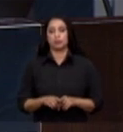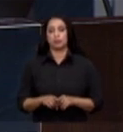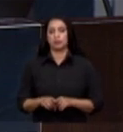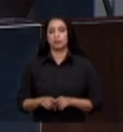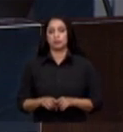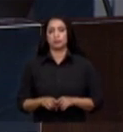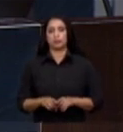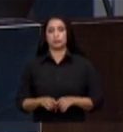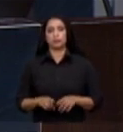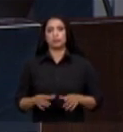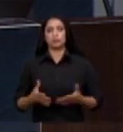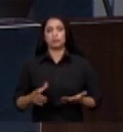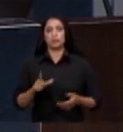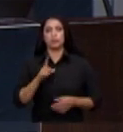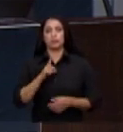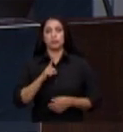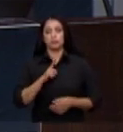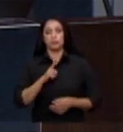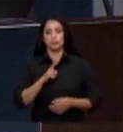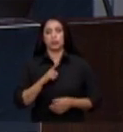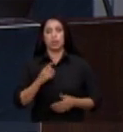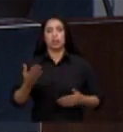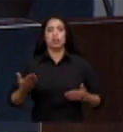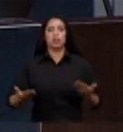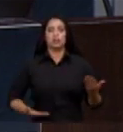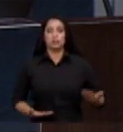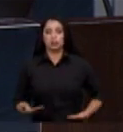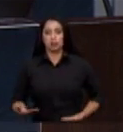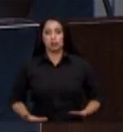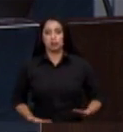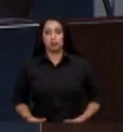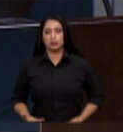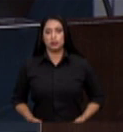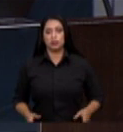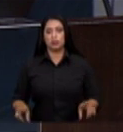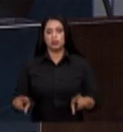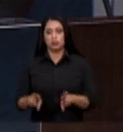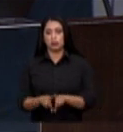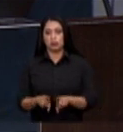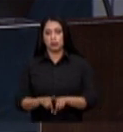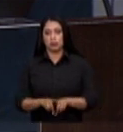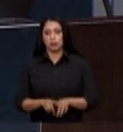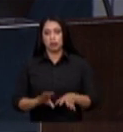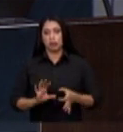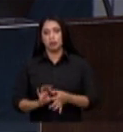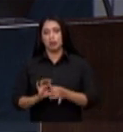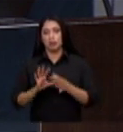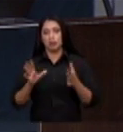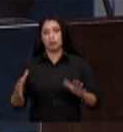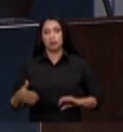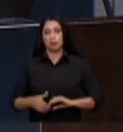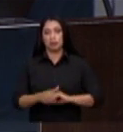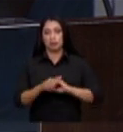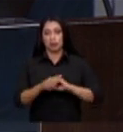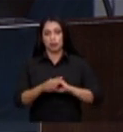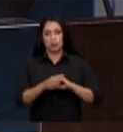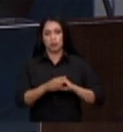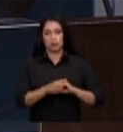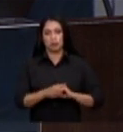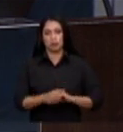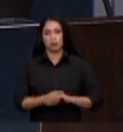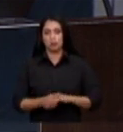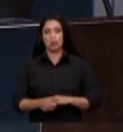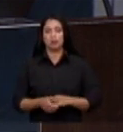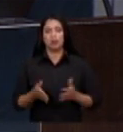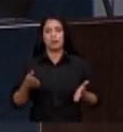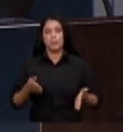especial assessoria de vossa excelência servidores da casa também permita vossa excelência um cumprimento especial ao membro do Ministério